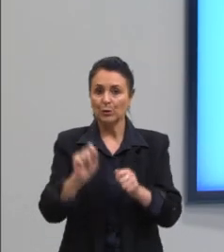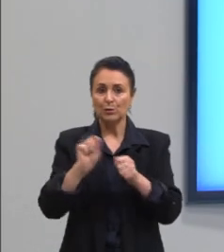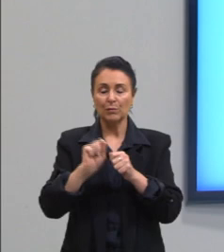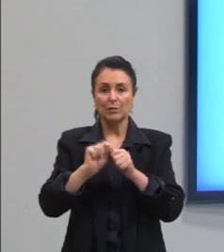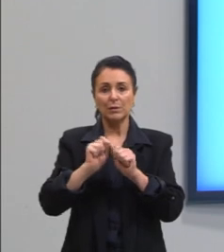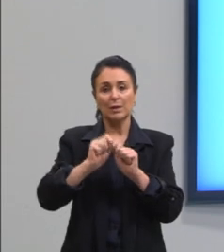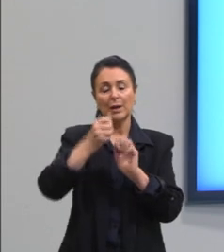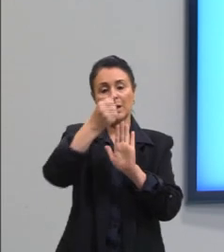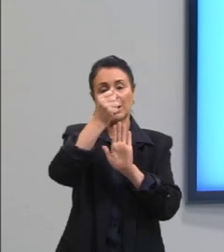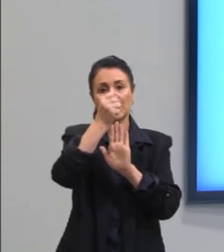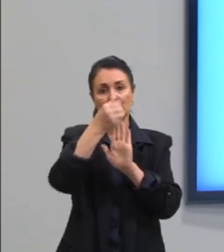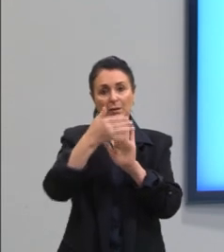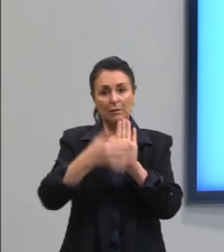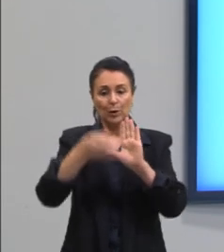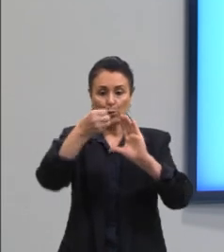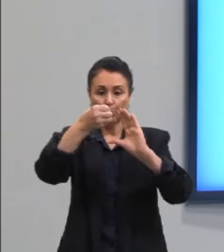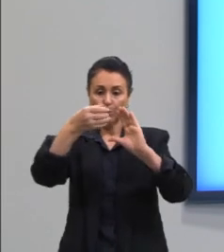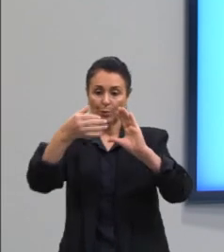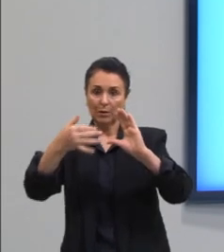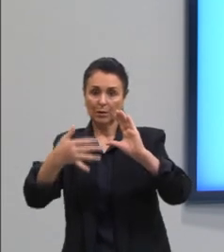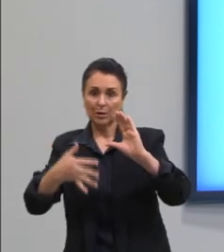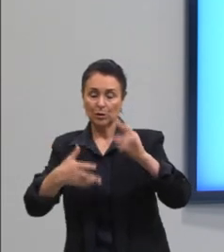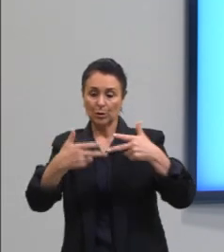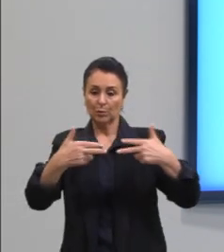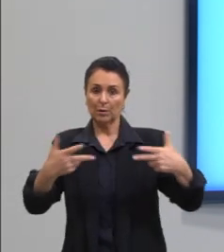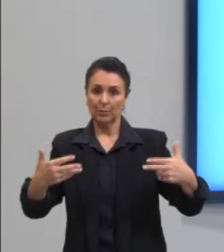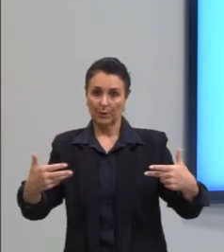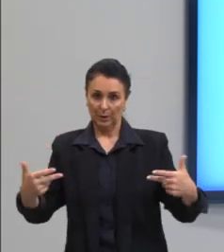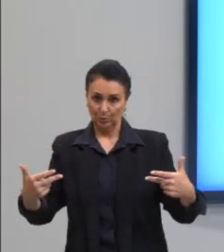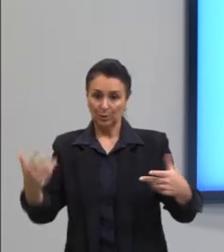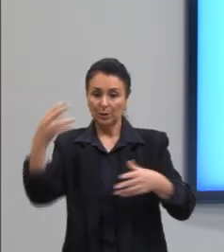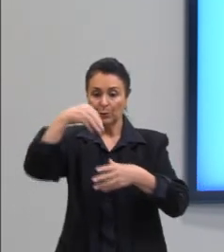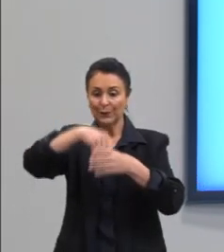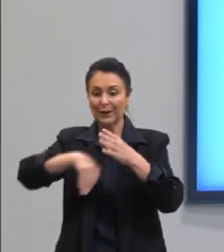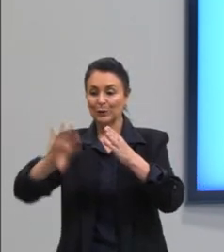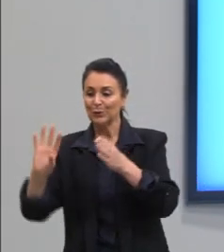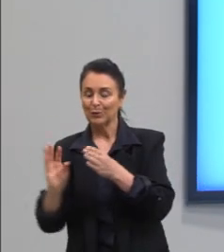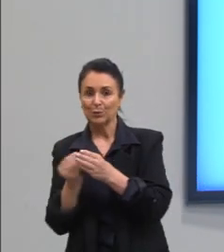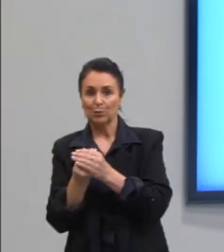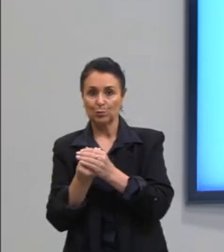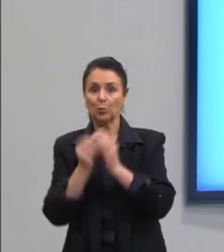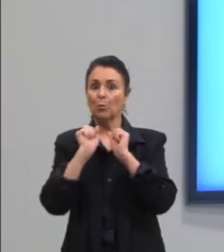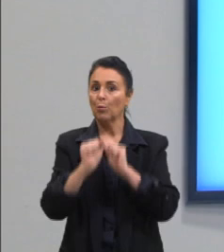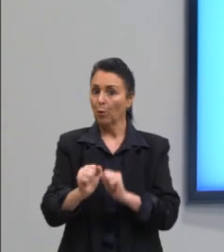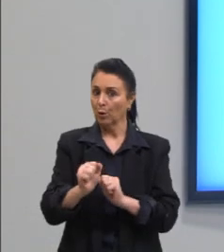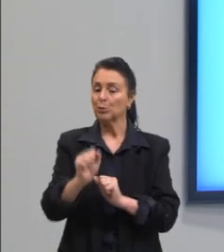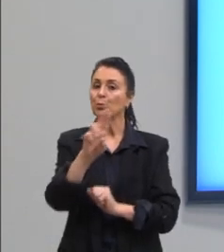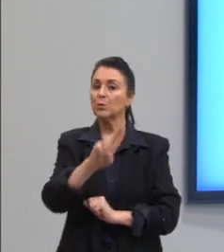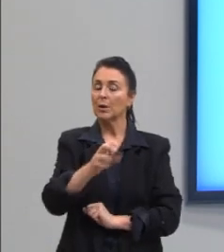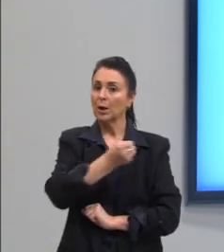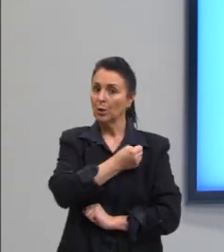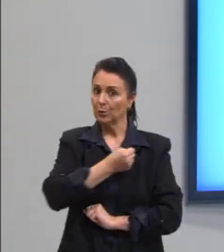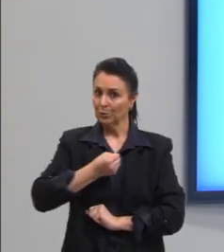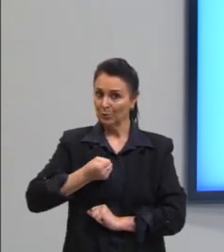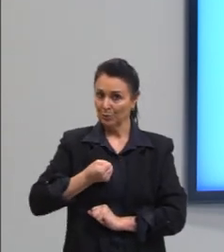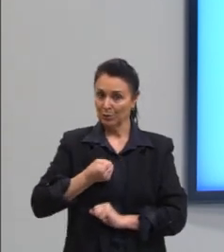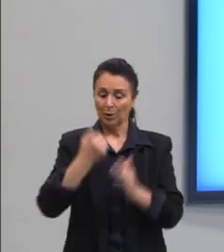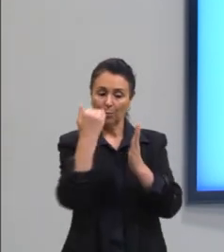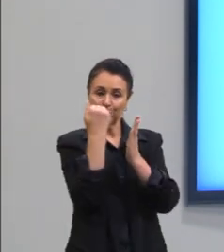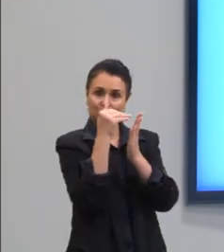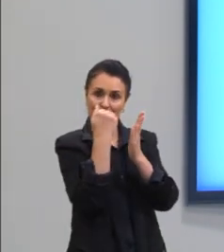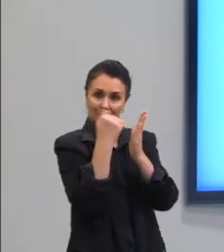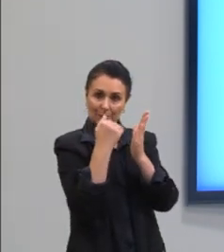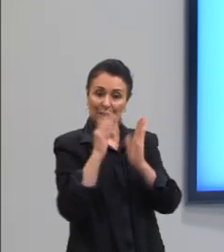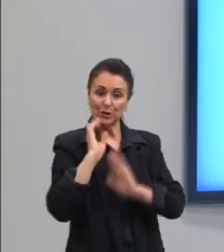descrevendo uma característica, então, dos elementos que compõem, que constituem esse conjunto, eu posso enumerar, olha que bacana, enumerar ele